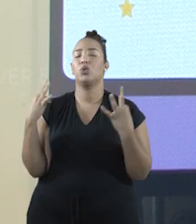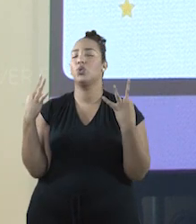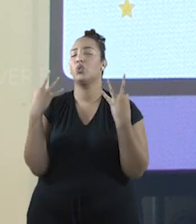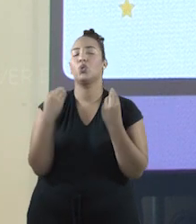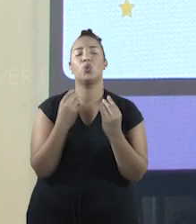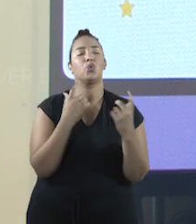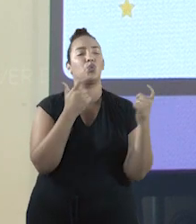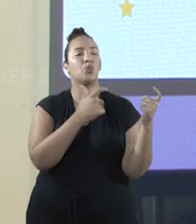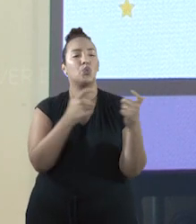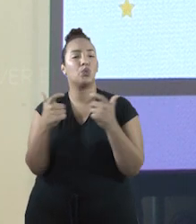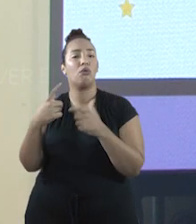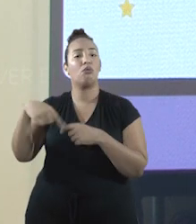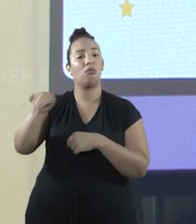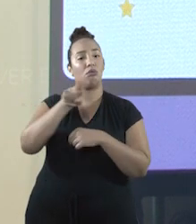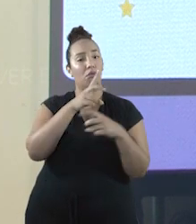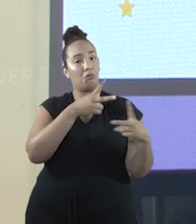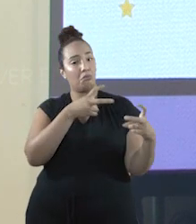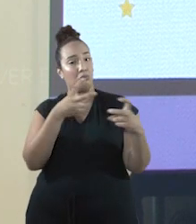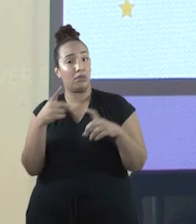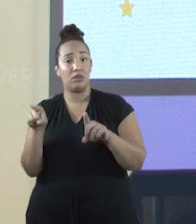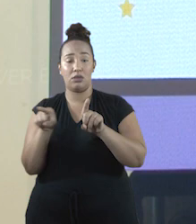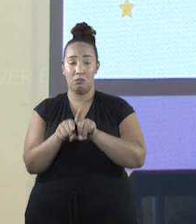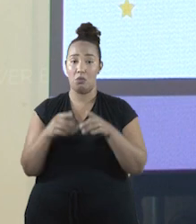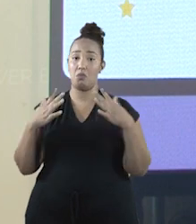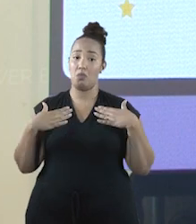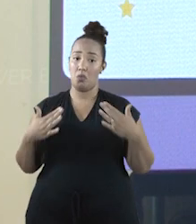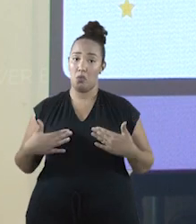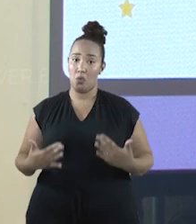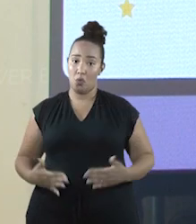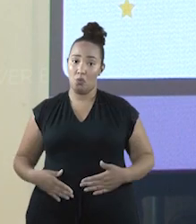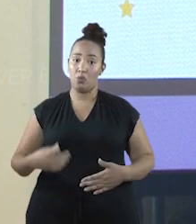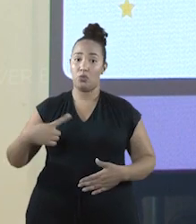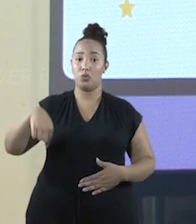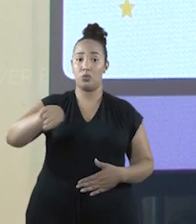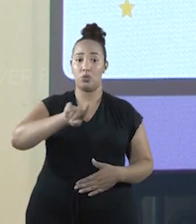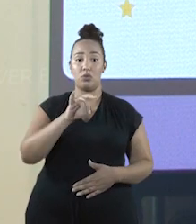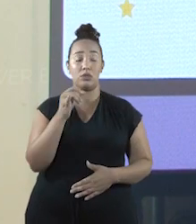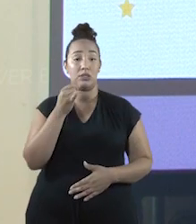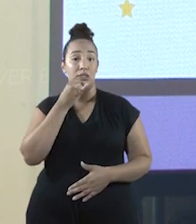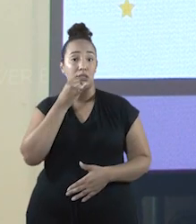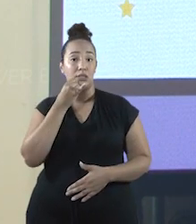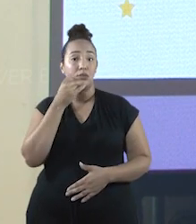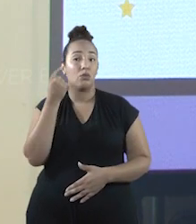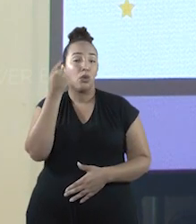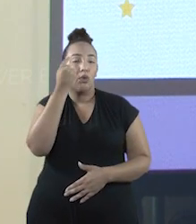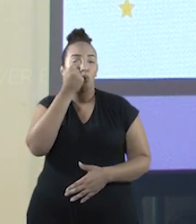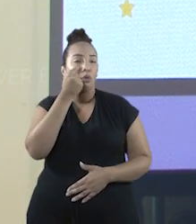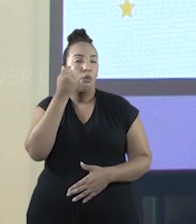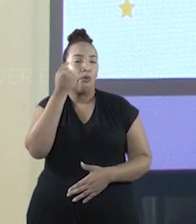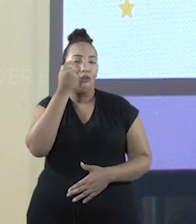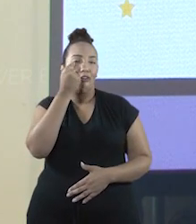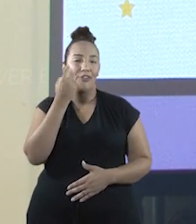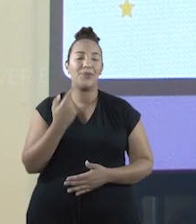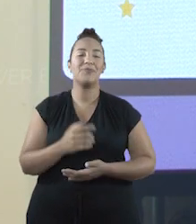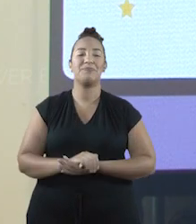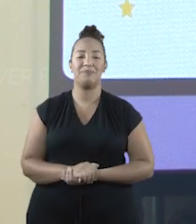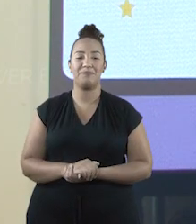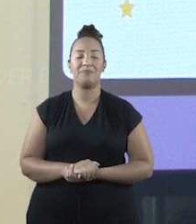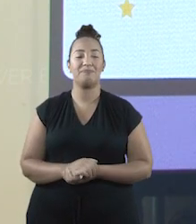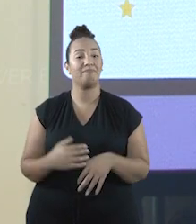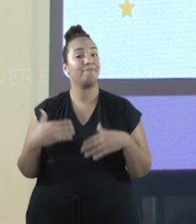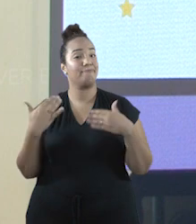todos os lugares, até mesmo no nosso corpo, como no formato da íris do nosso olho. Bom,